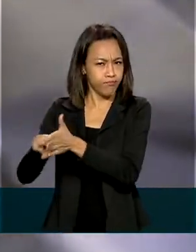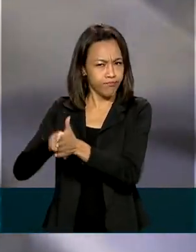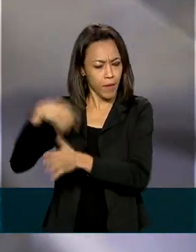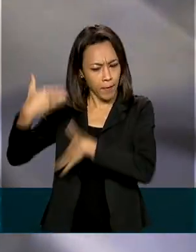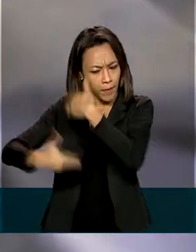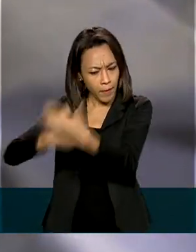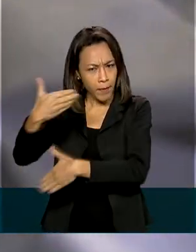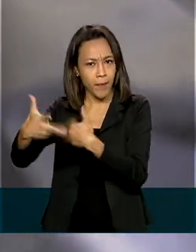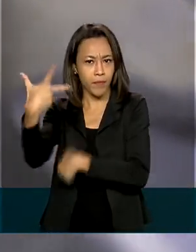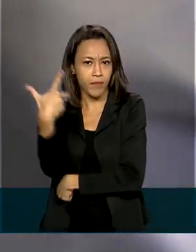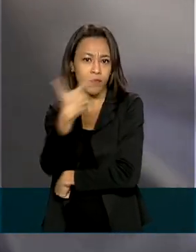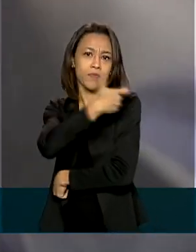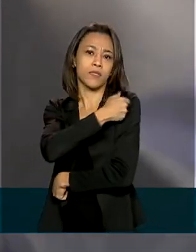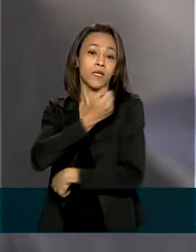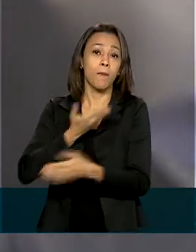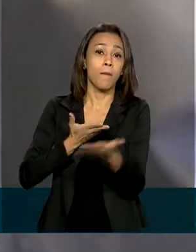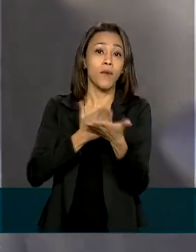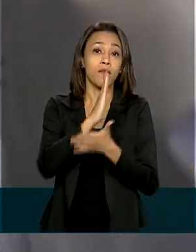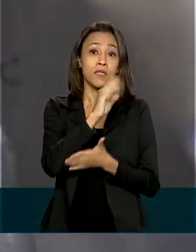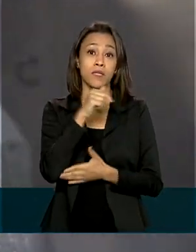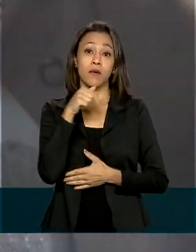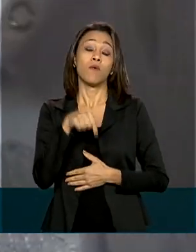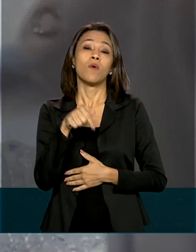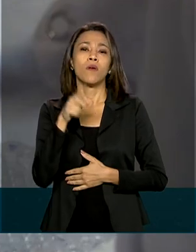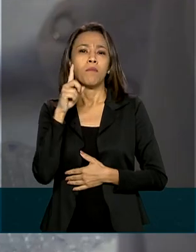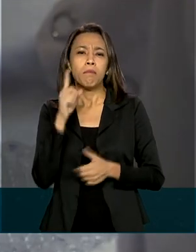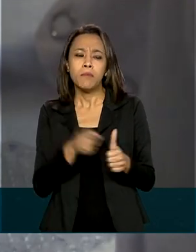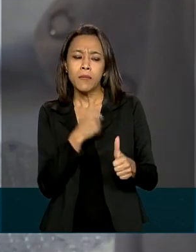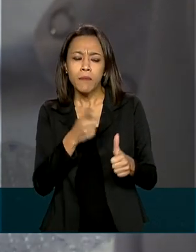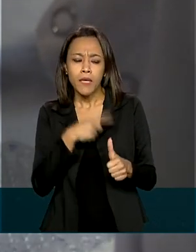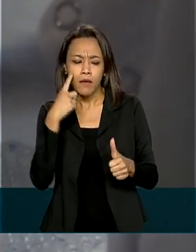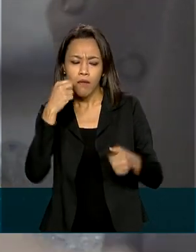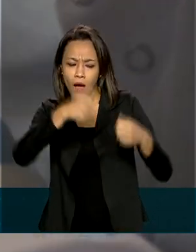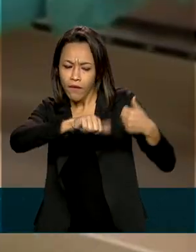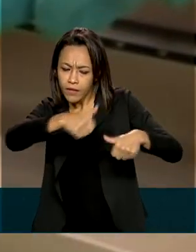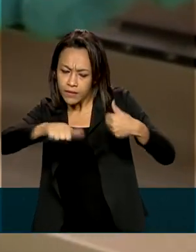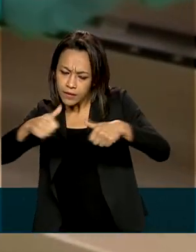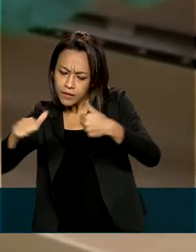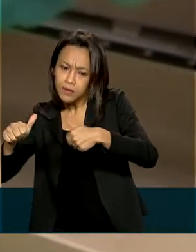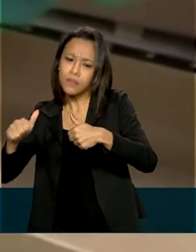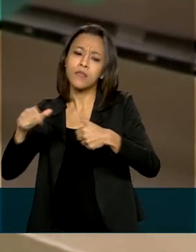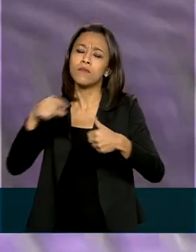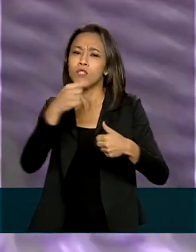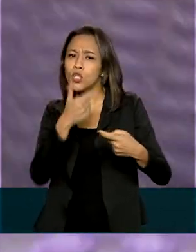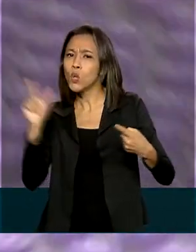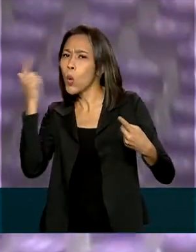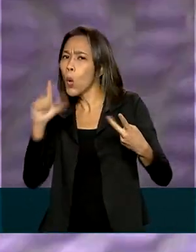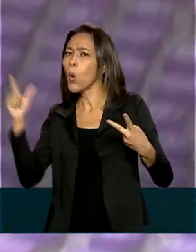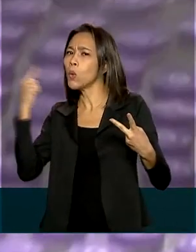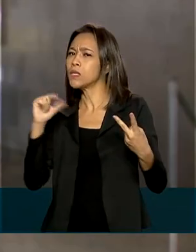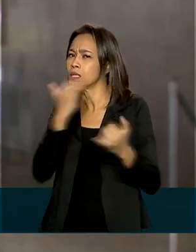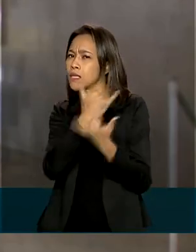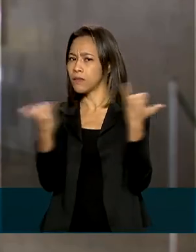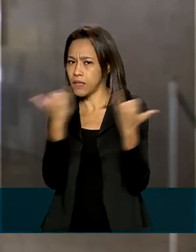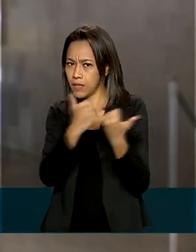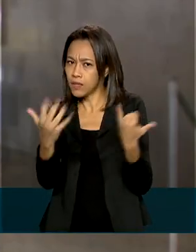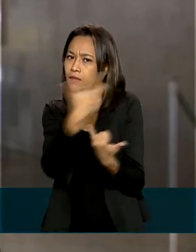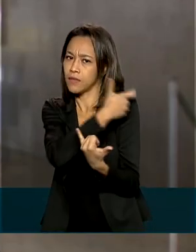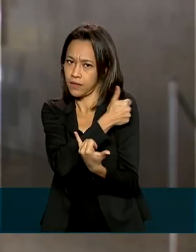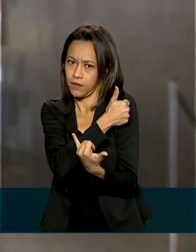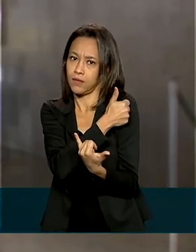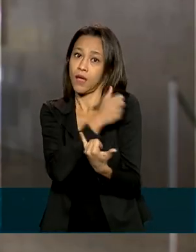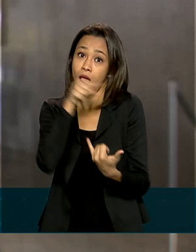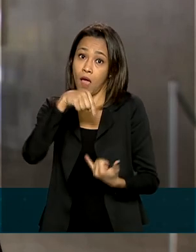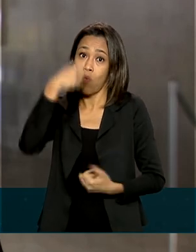vacina. Para a aprovação, a Anvisa se baseou em estudos não clínicos com a vacina e dados de outras vacinas semelhantes. Este é o